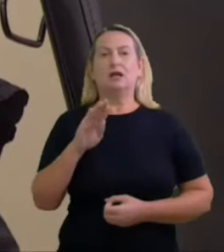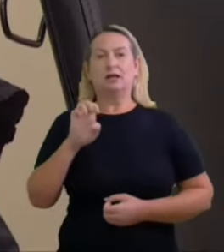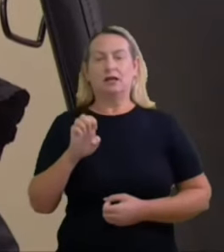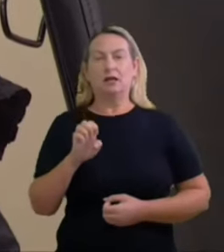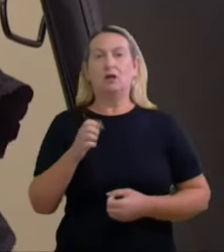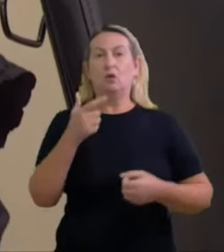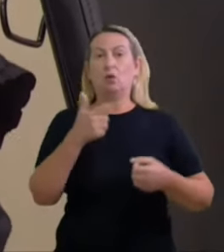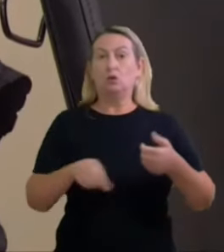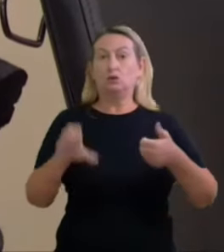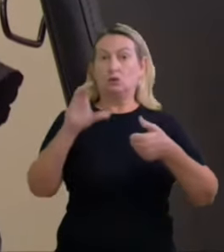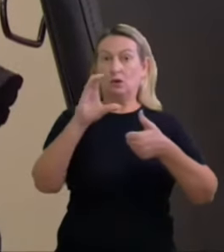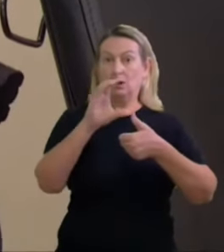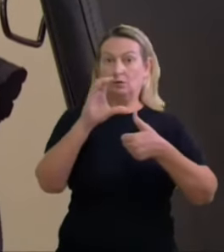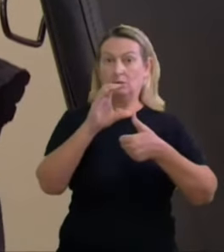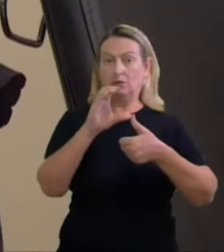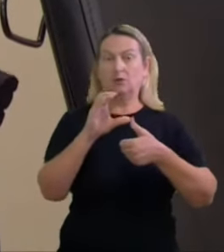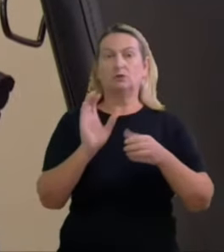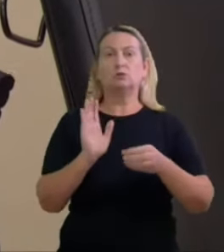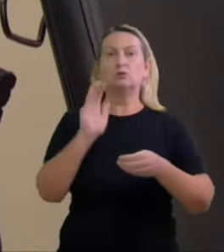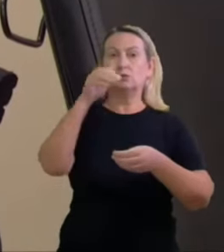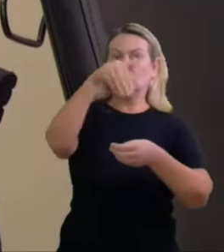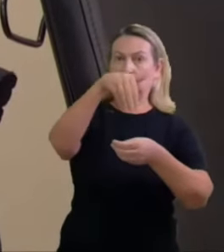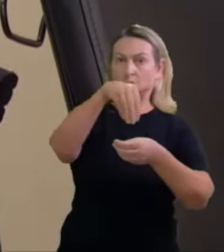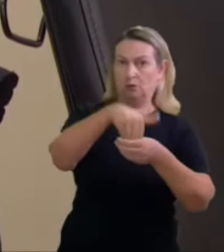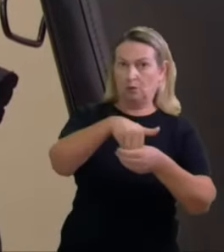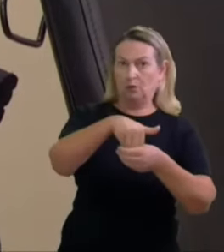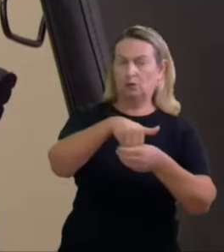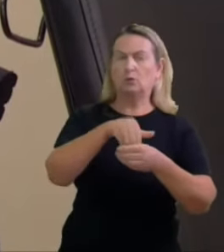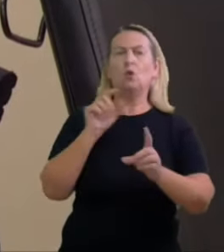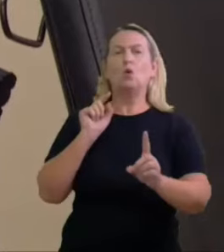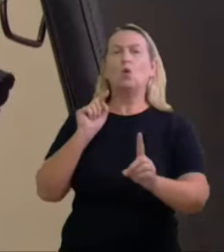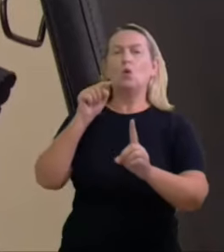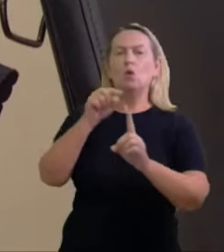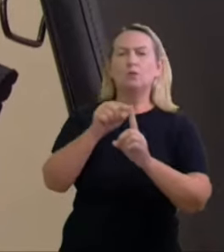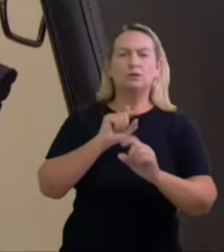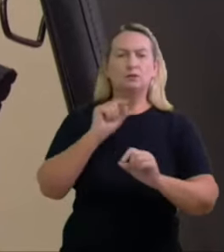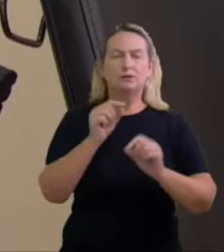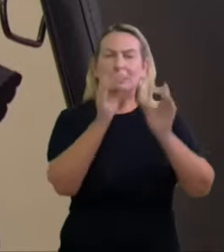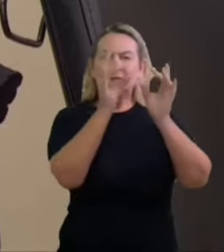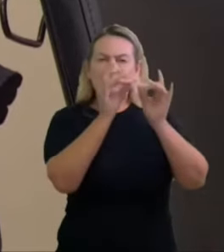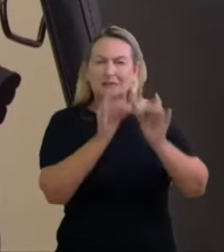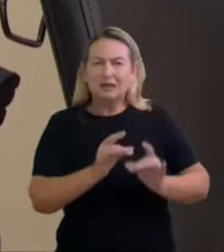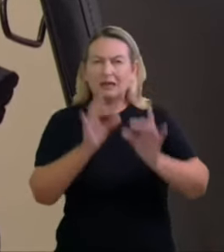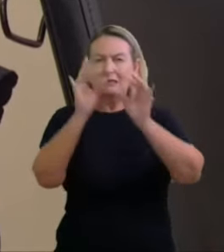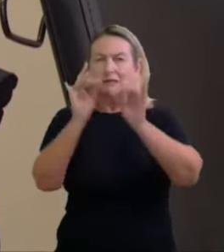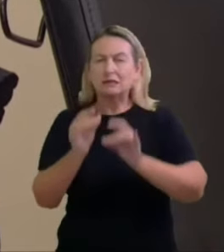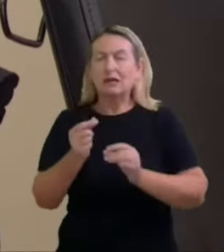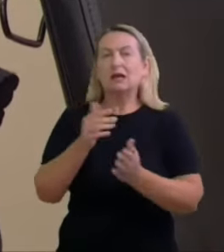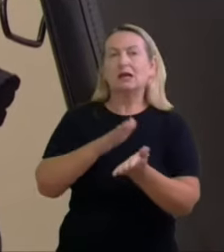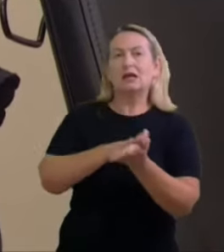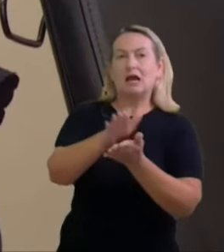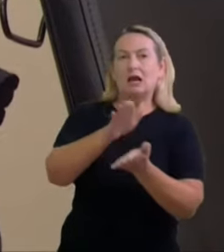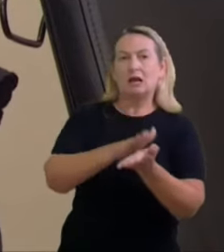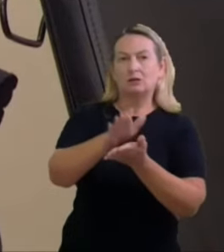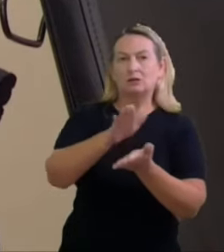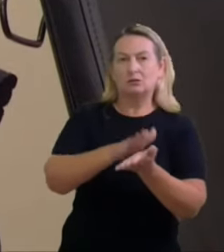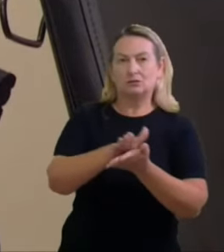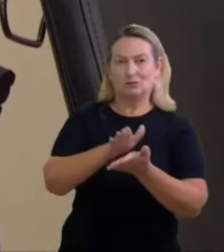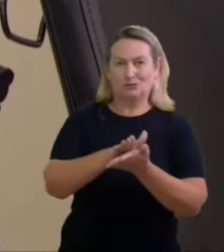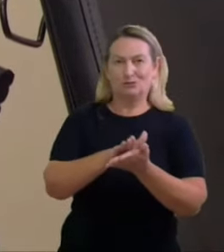ele justamente busca esmiuçar a questão dos gastos que eu reputo que é uma questão